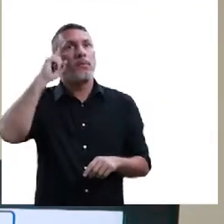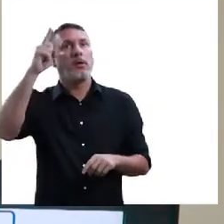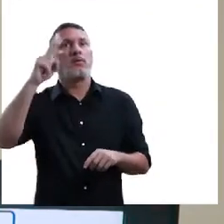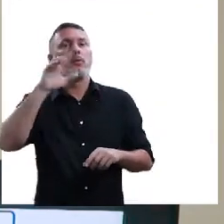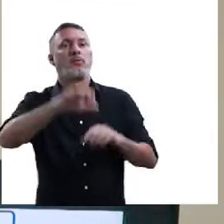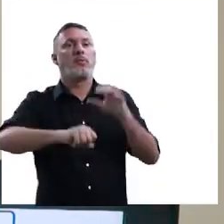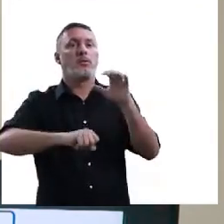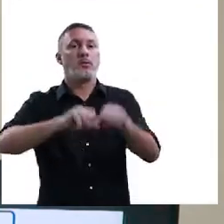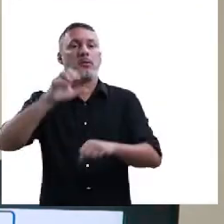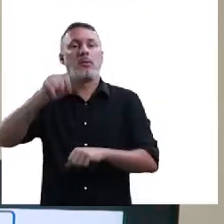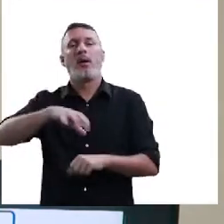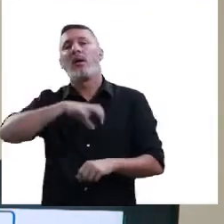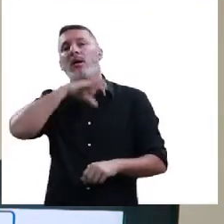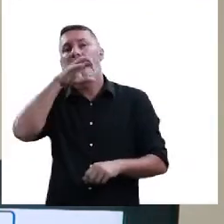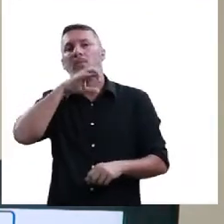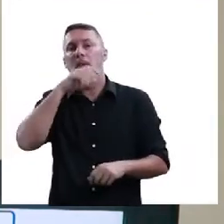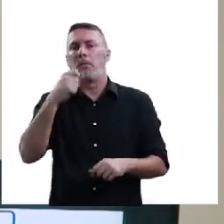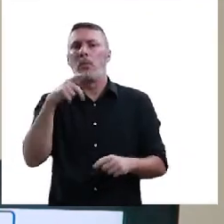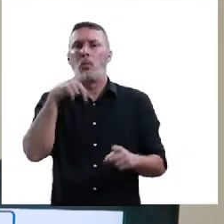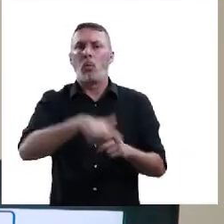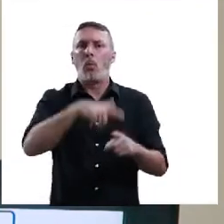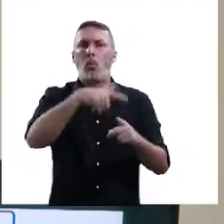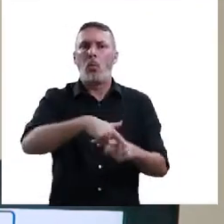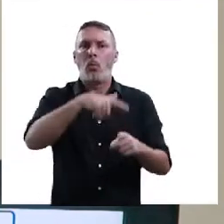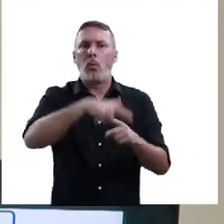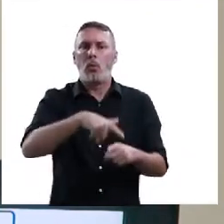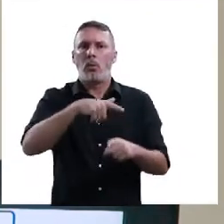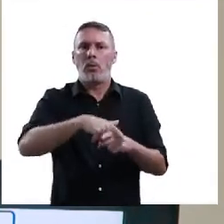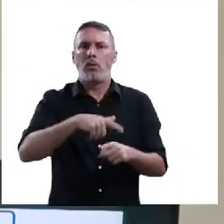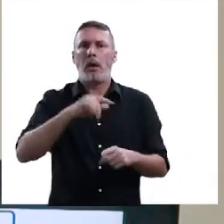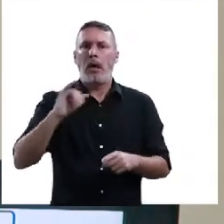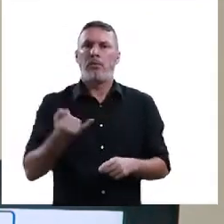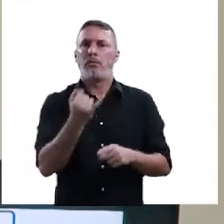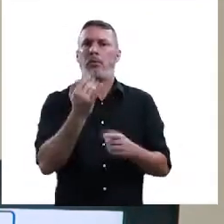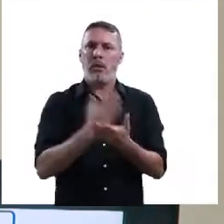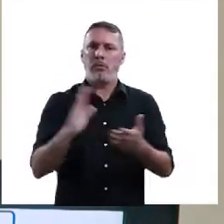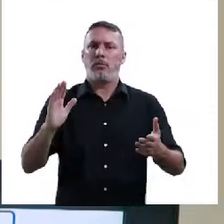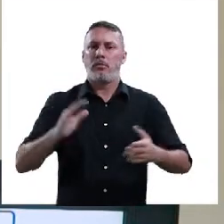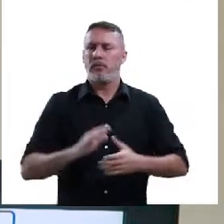alternativas para que esse animal não seja utilizado daquela forma.